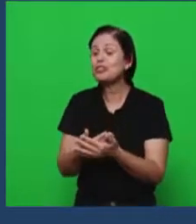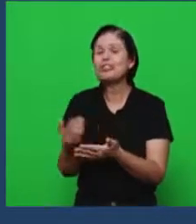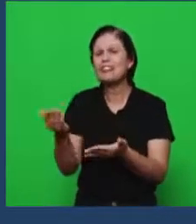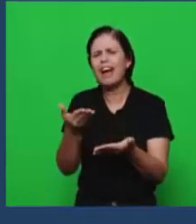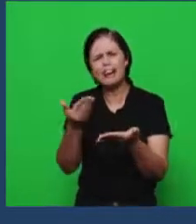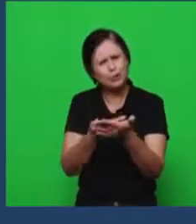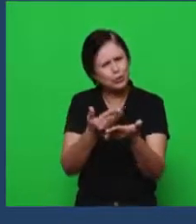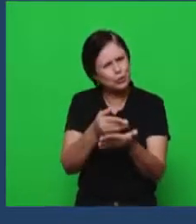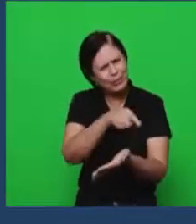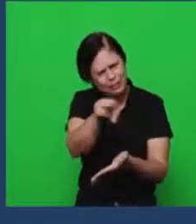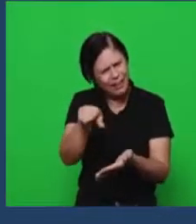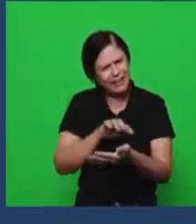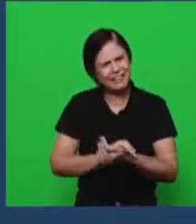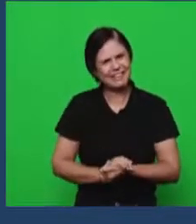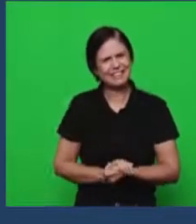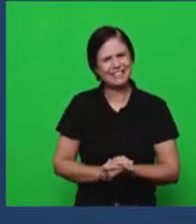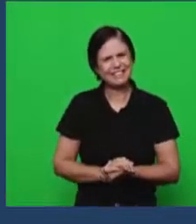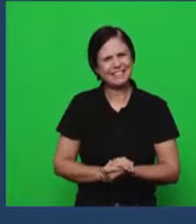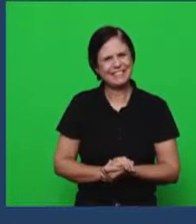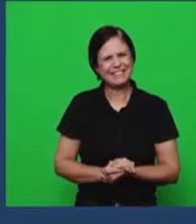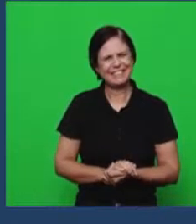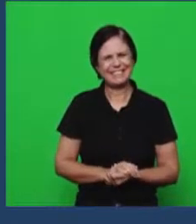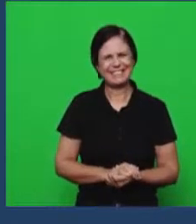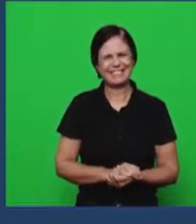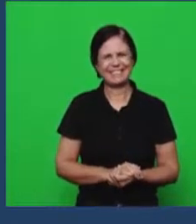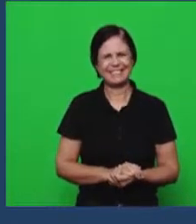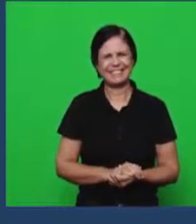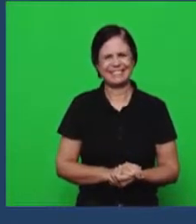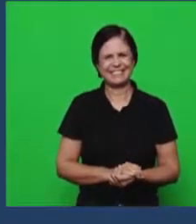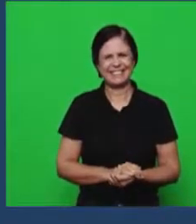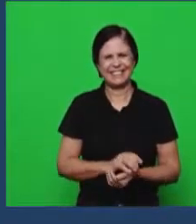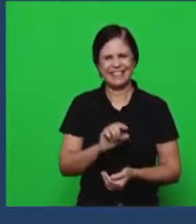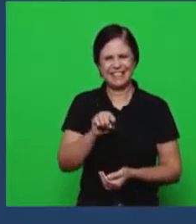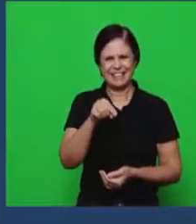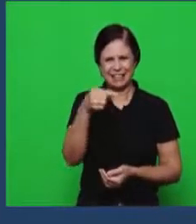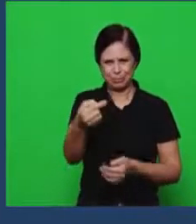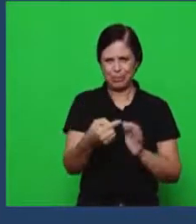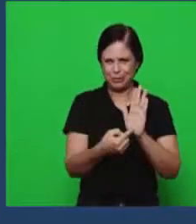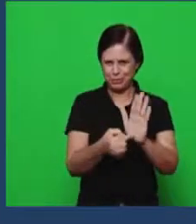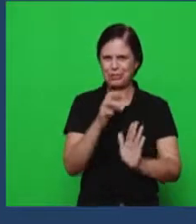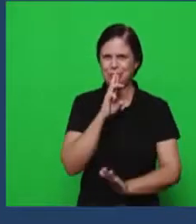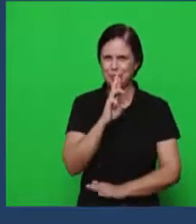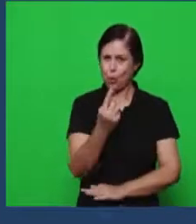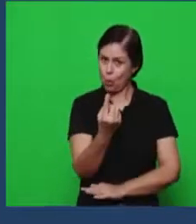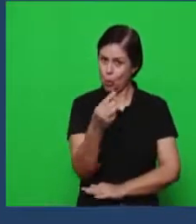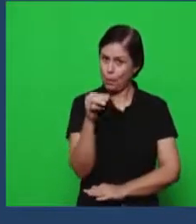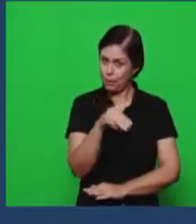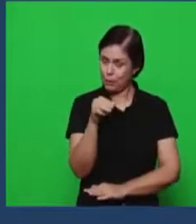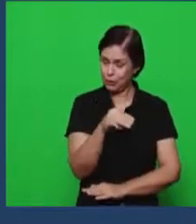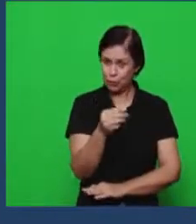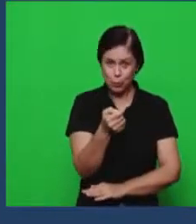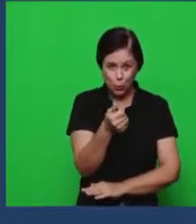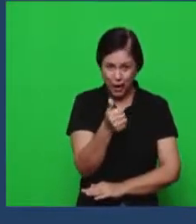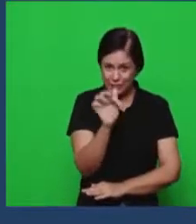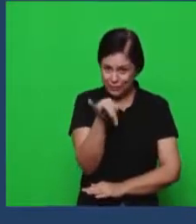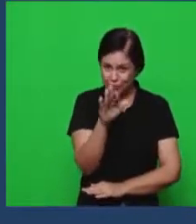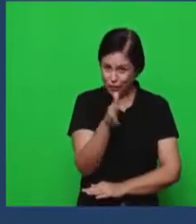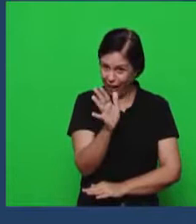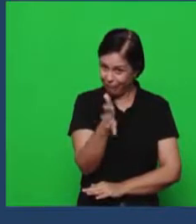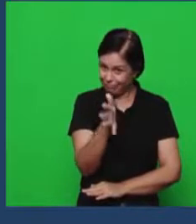perguntar um ao outro responder e nós vamos daqui a pouco dar essa resposta um minuto já está passando